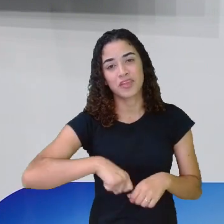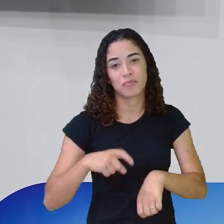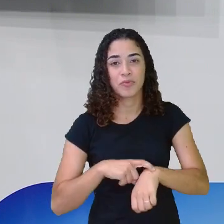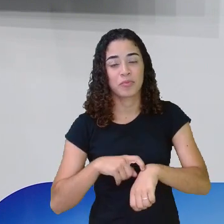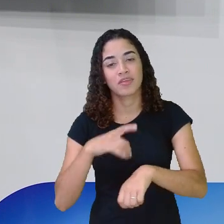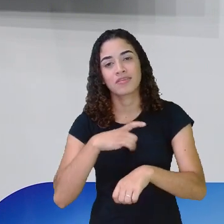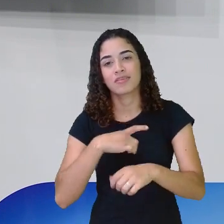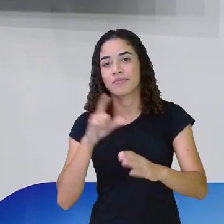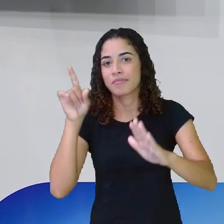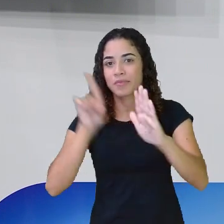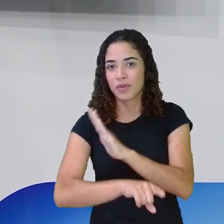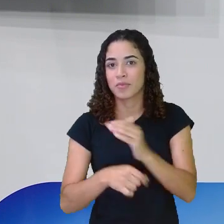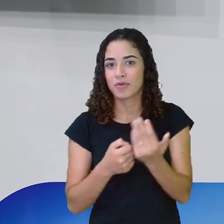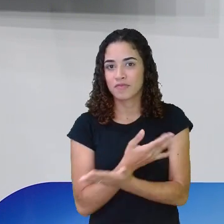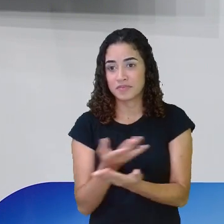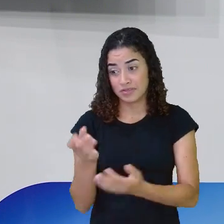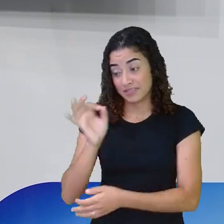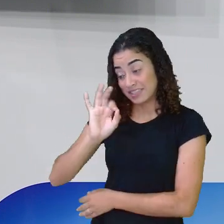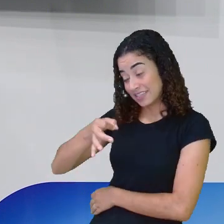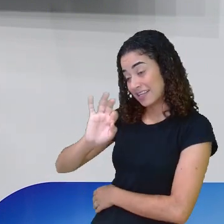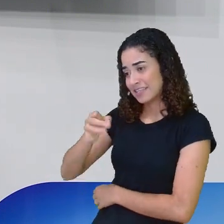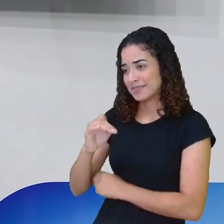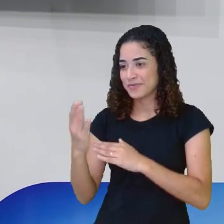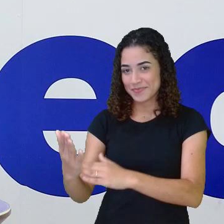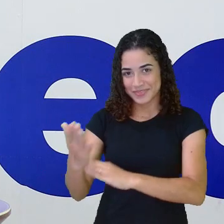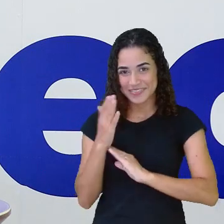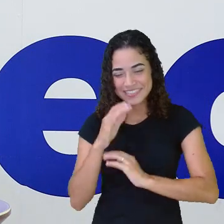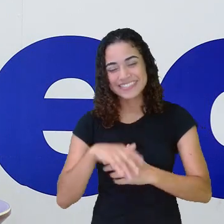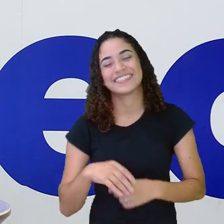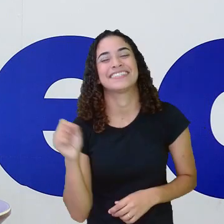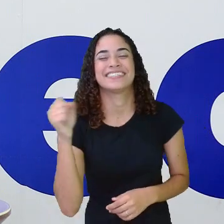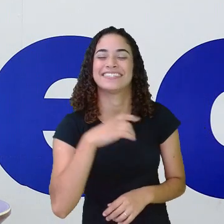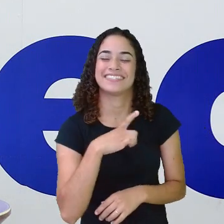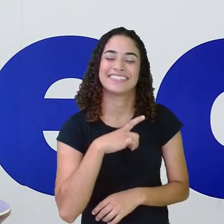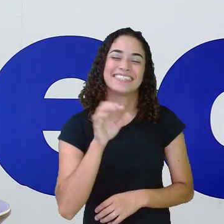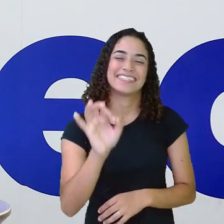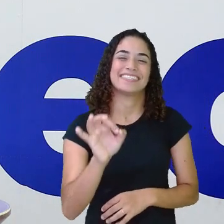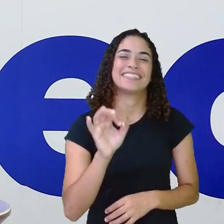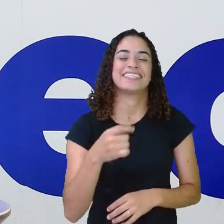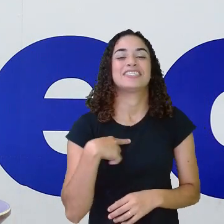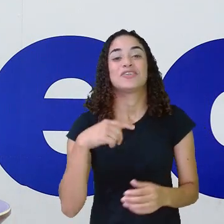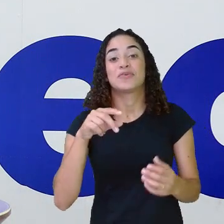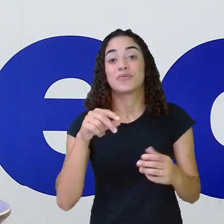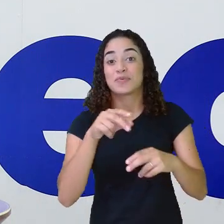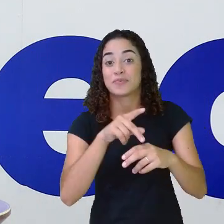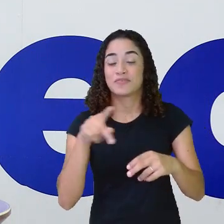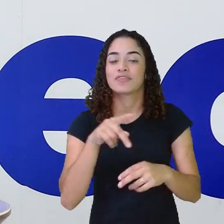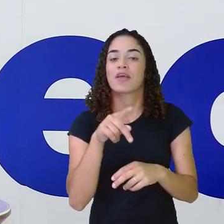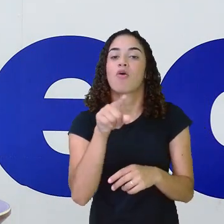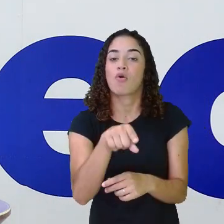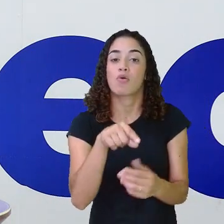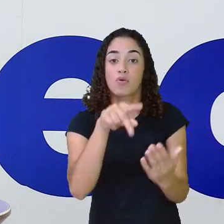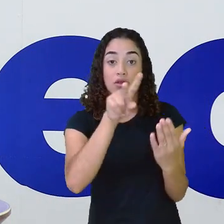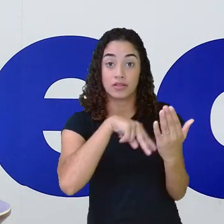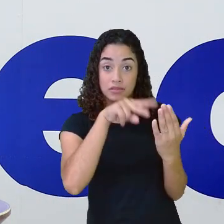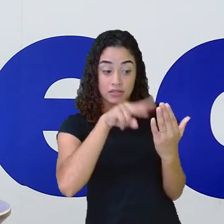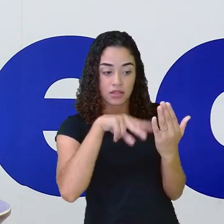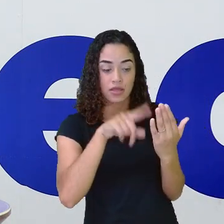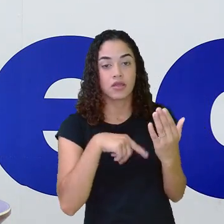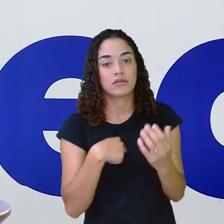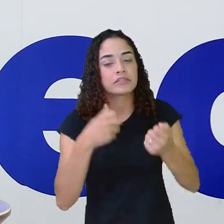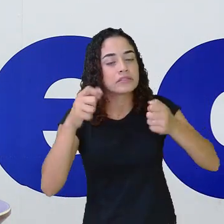aqueles probleminhas, não é isso? Professora Kedma, me ajuda aí. Com Com certeza. Essa questão do leitura, eu digo sempre nas minhas aulas.